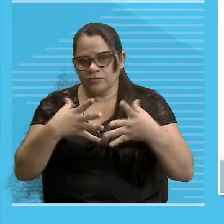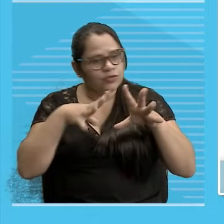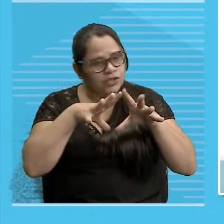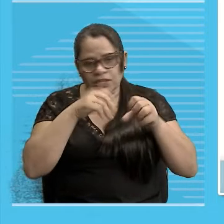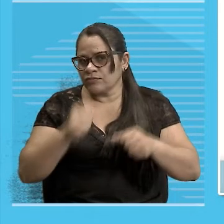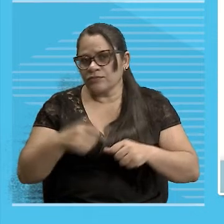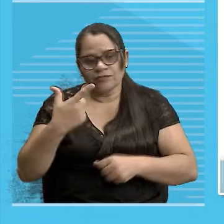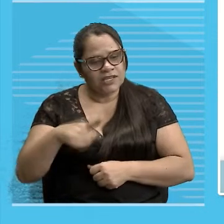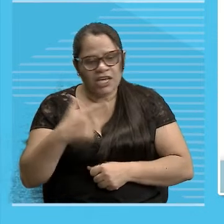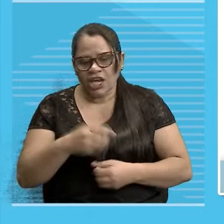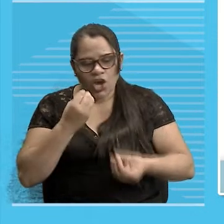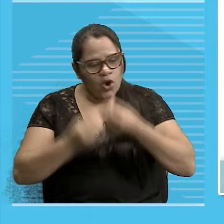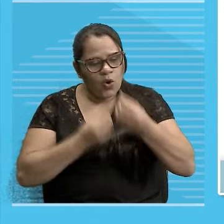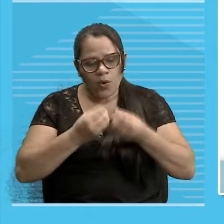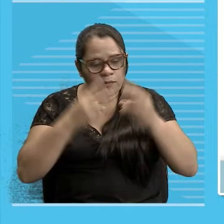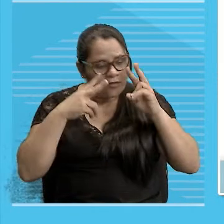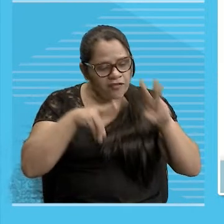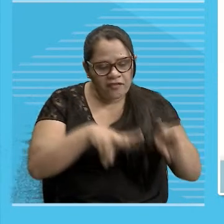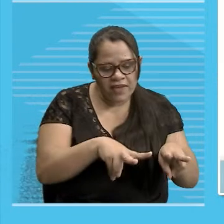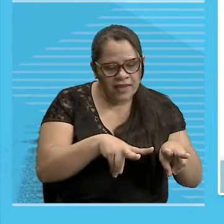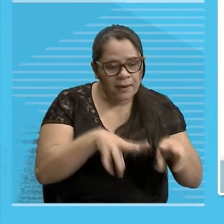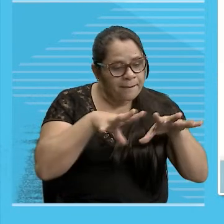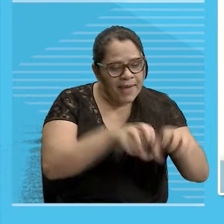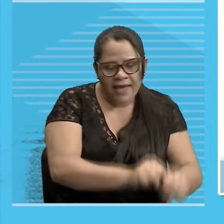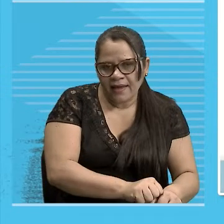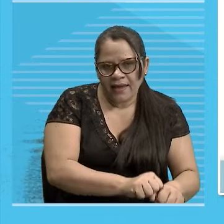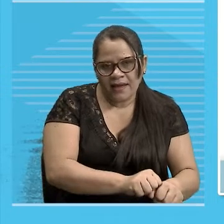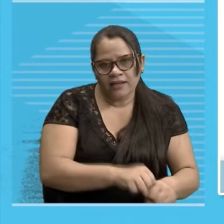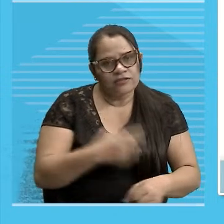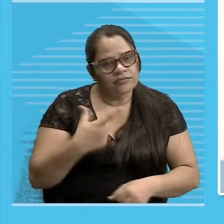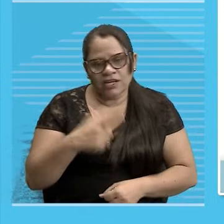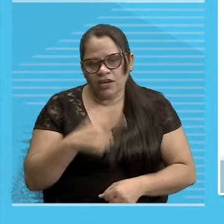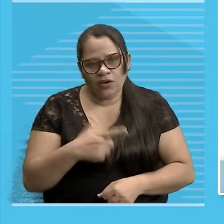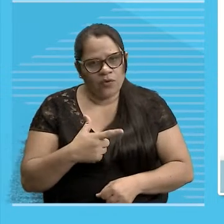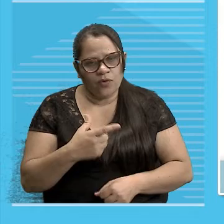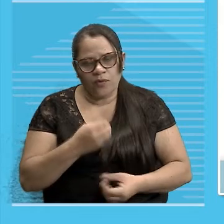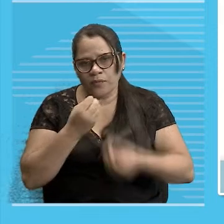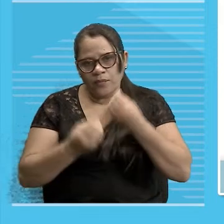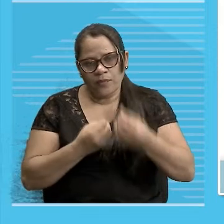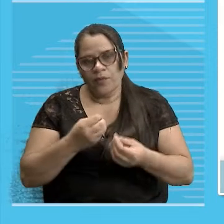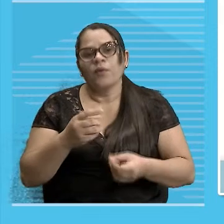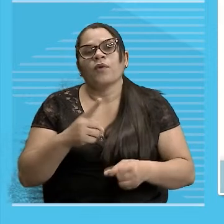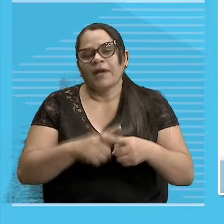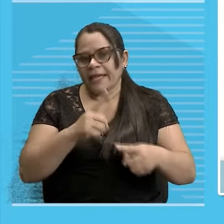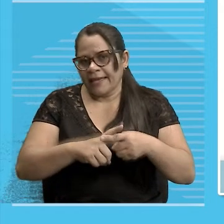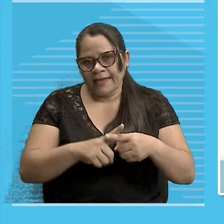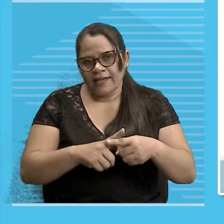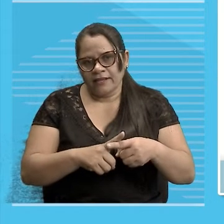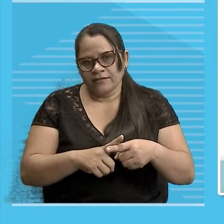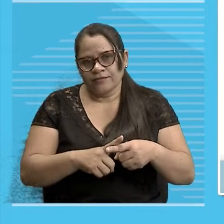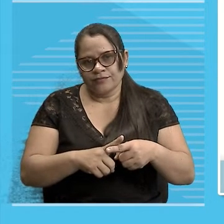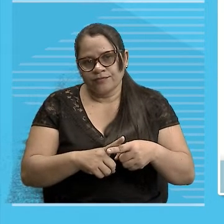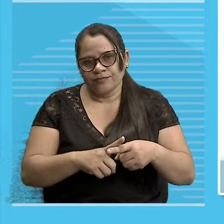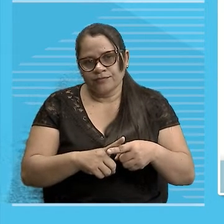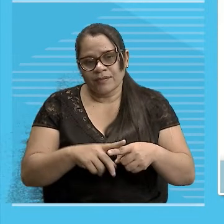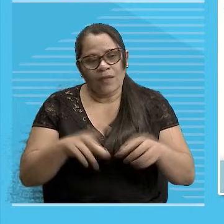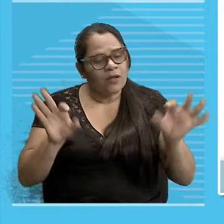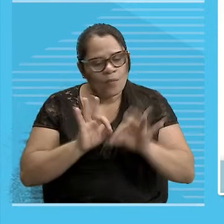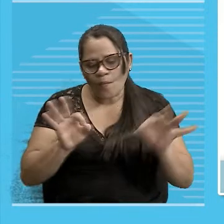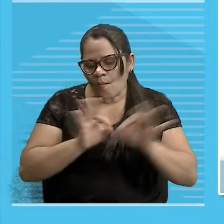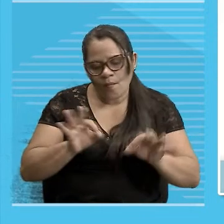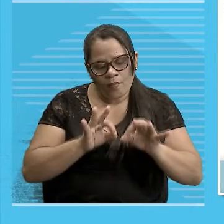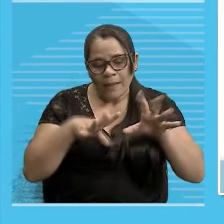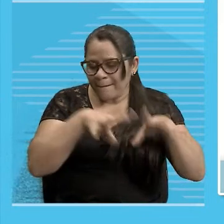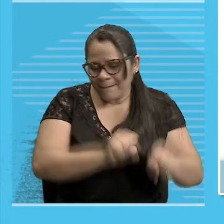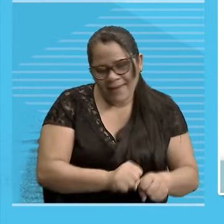Não dá pra ver Não dá pra tocar Né Porque Ninguém toca em sentimento Ninguém toca em emoção Ninguém toca